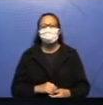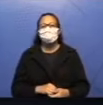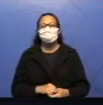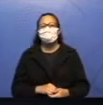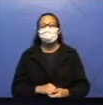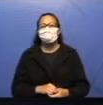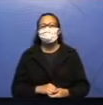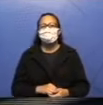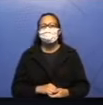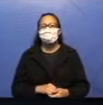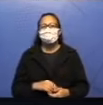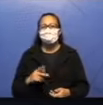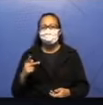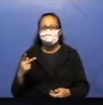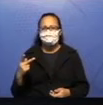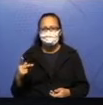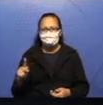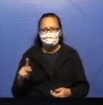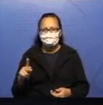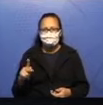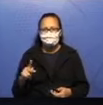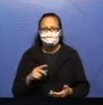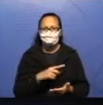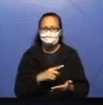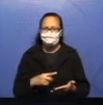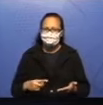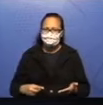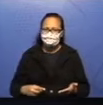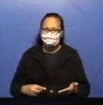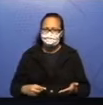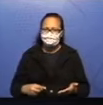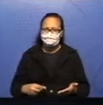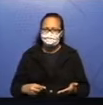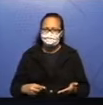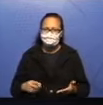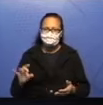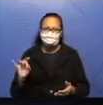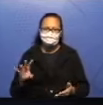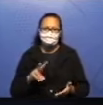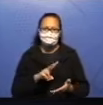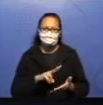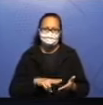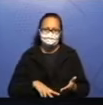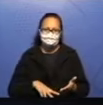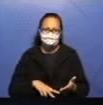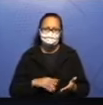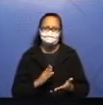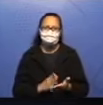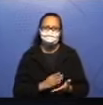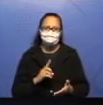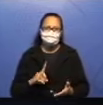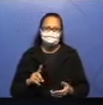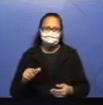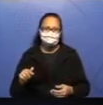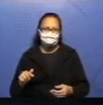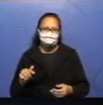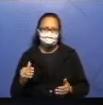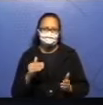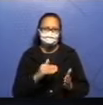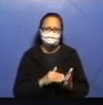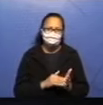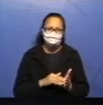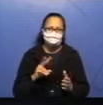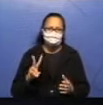No seu material impresso, somente ler. A página 17 até 20. Isso aqui vai nos dar